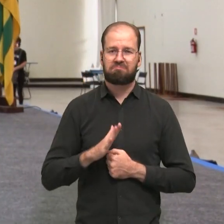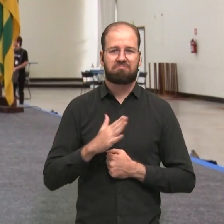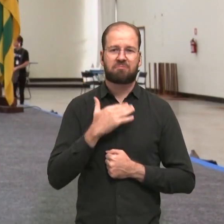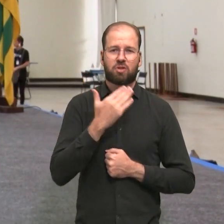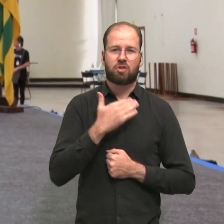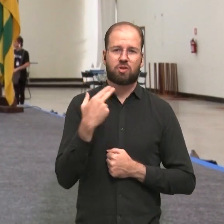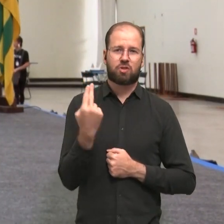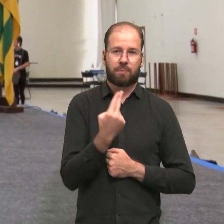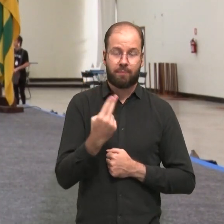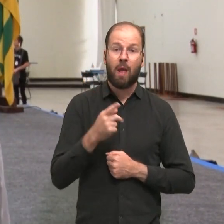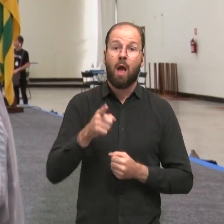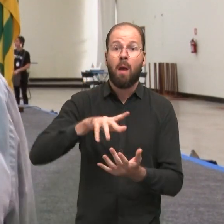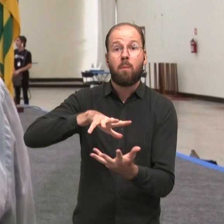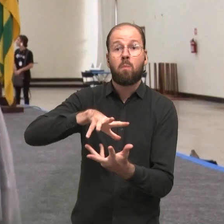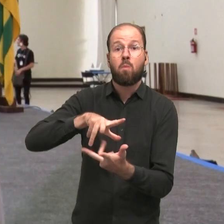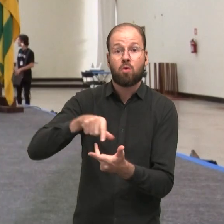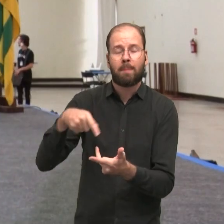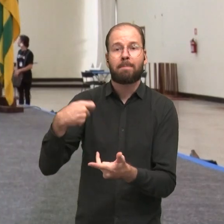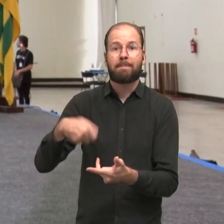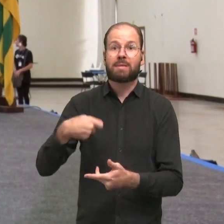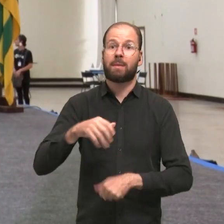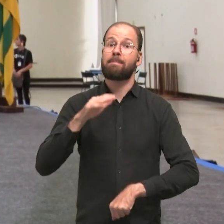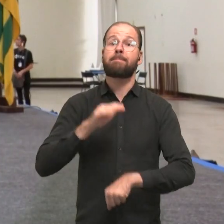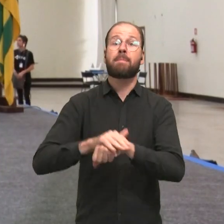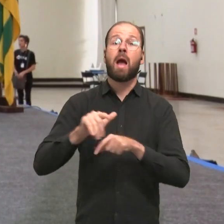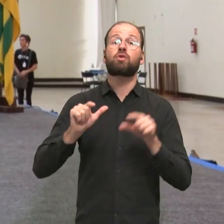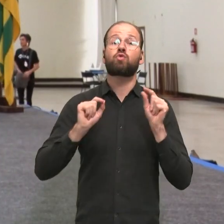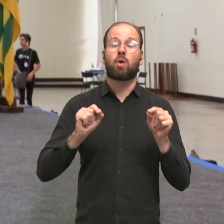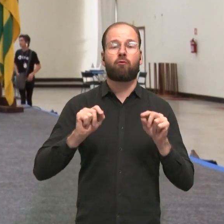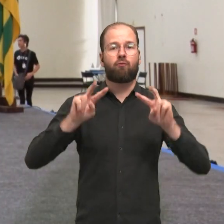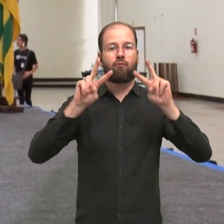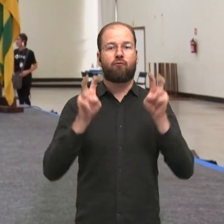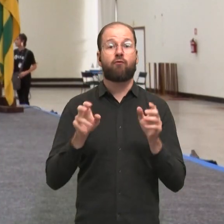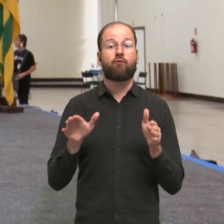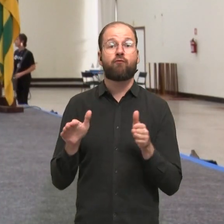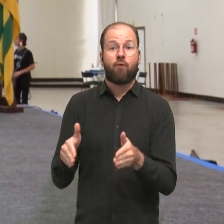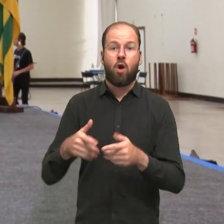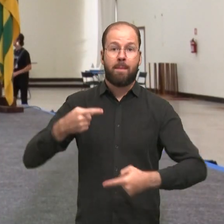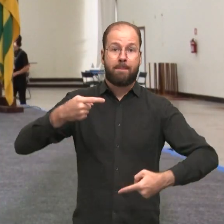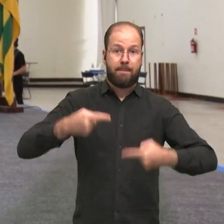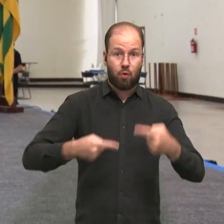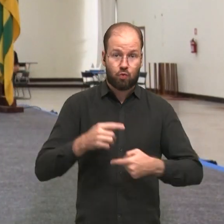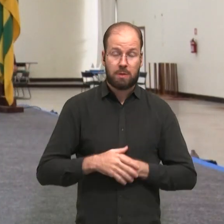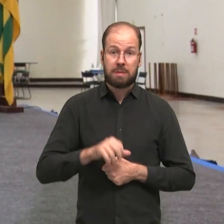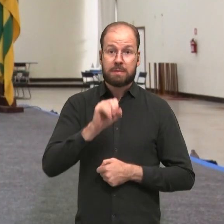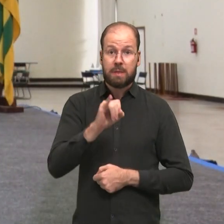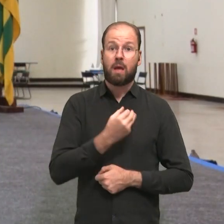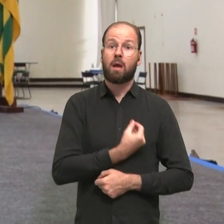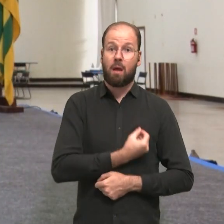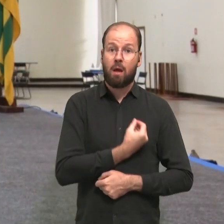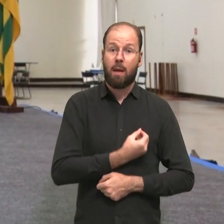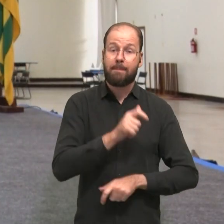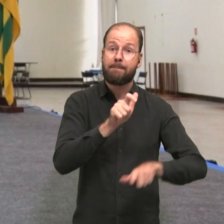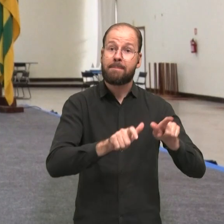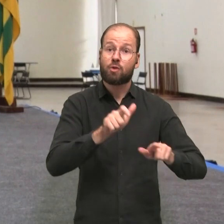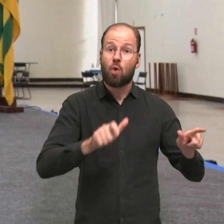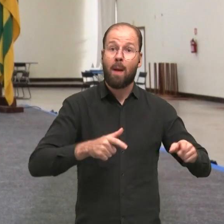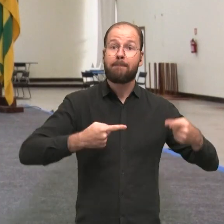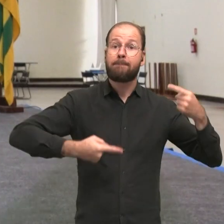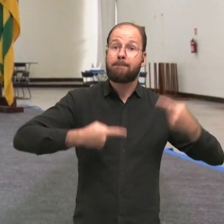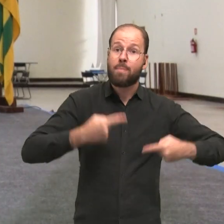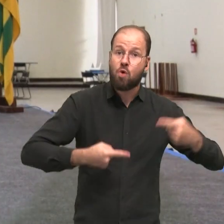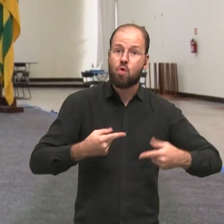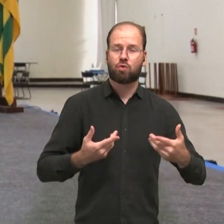planeta depende muito mais de decisões políticas. Enquanto o Vé Governantes, que podem impunemente